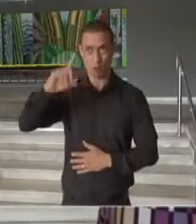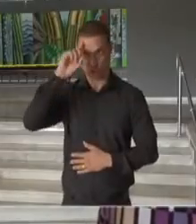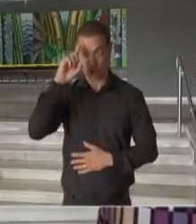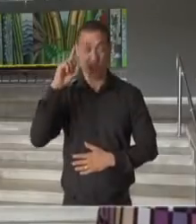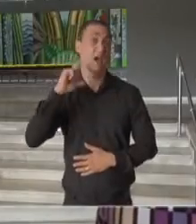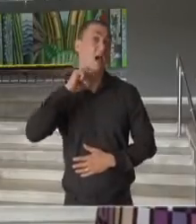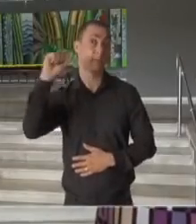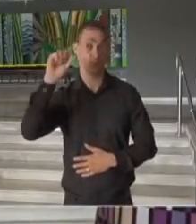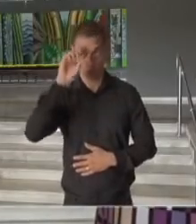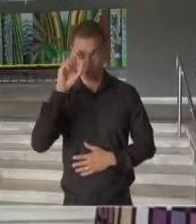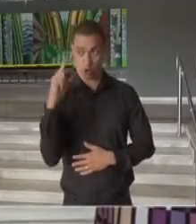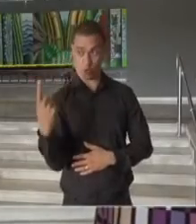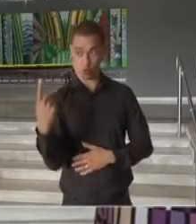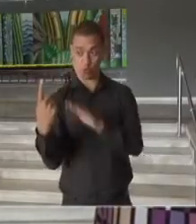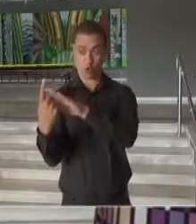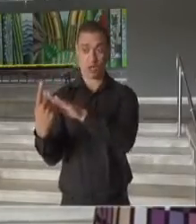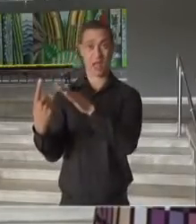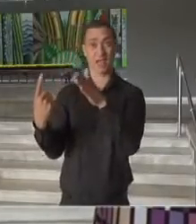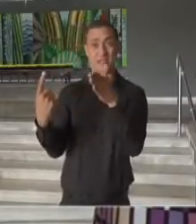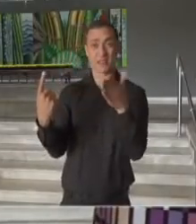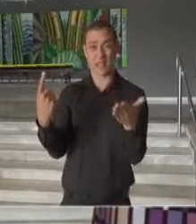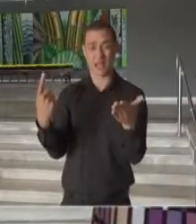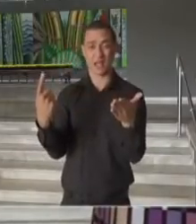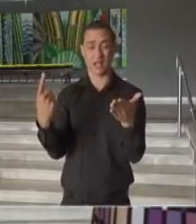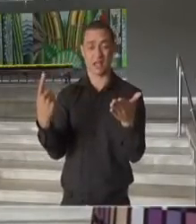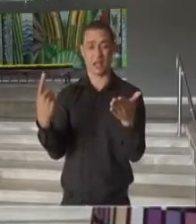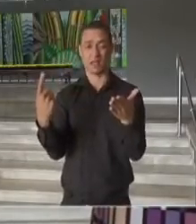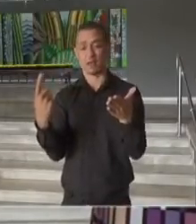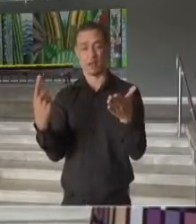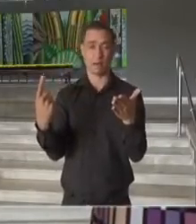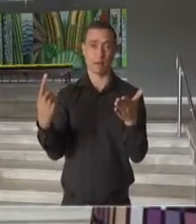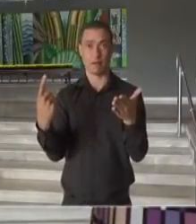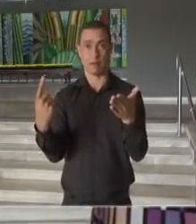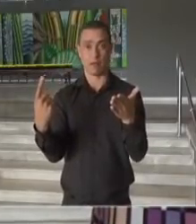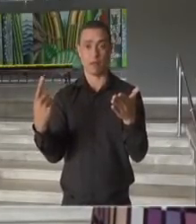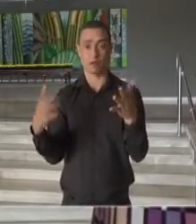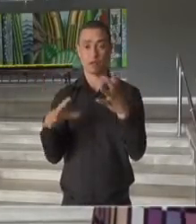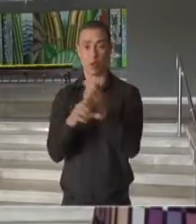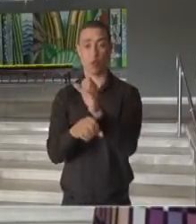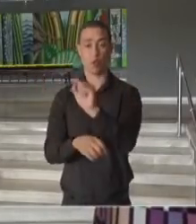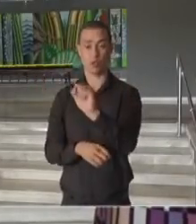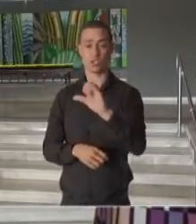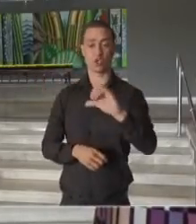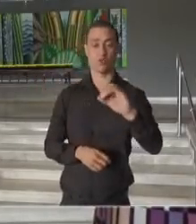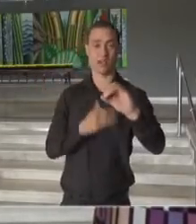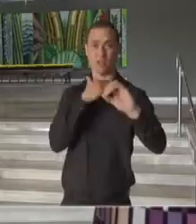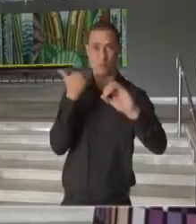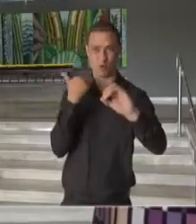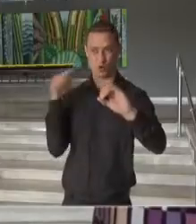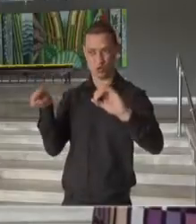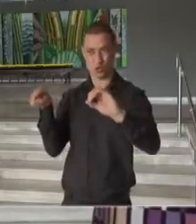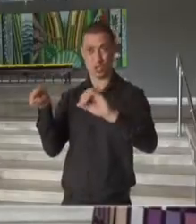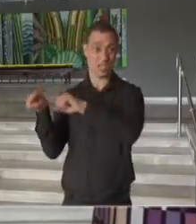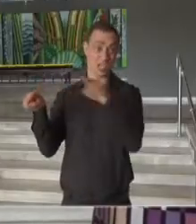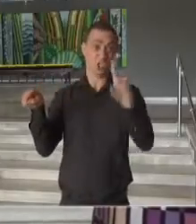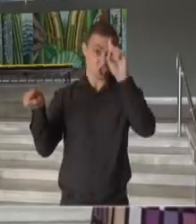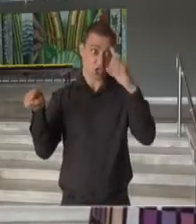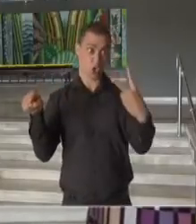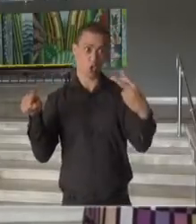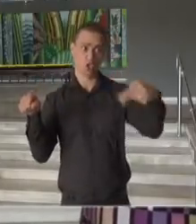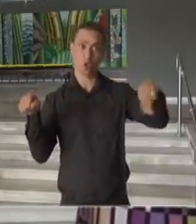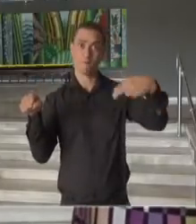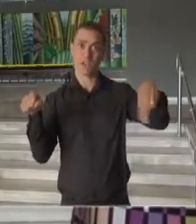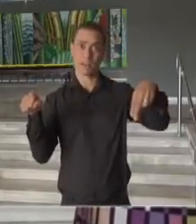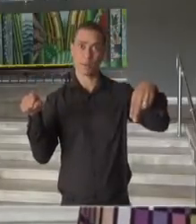abril e com 890 mortos, e o dia 2 de novembro, quando o número